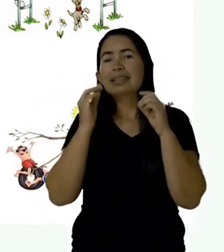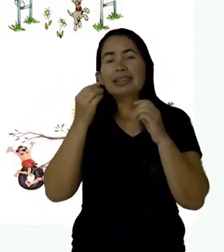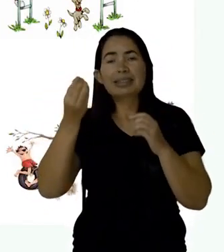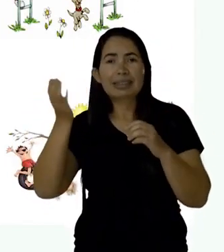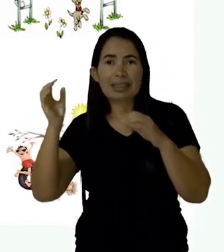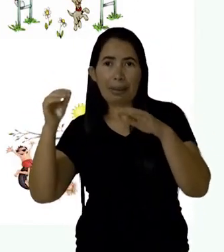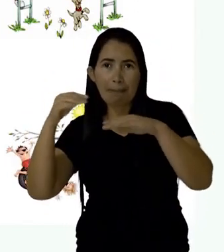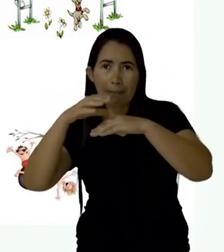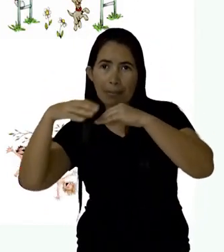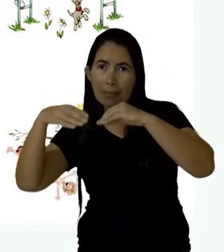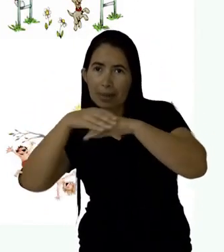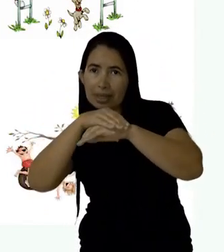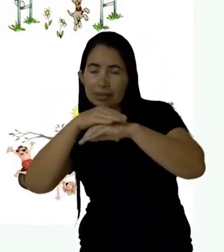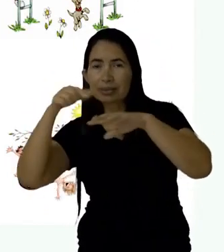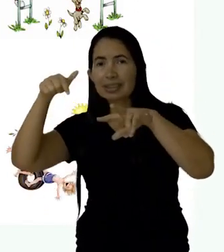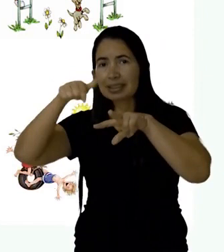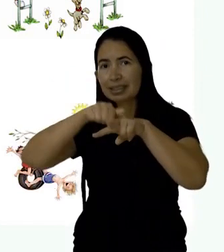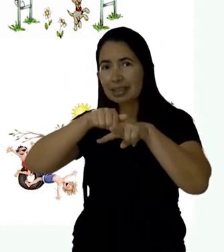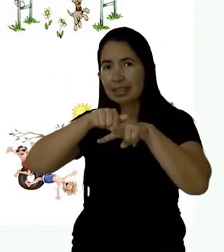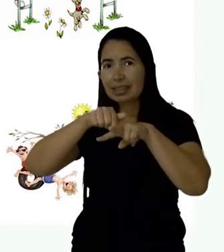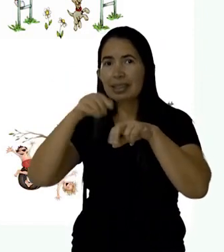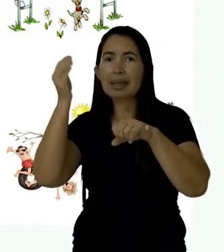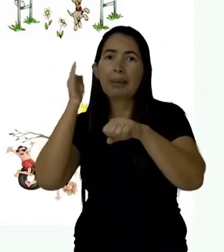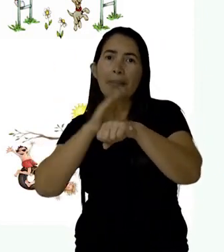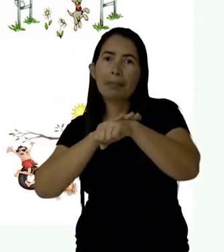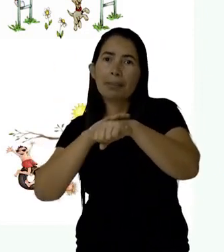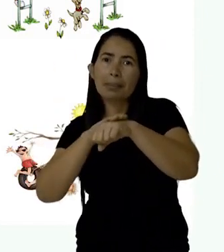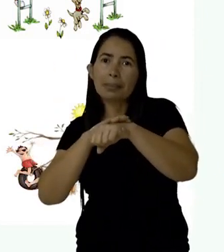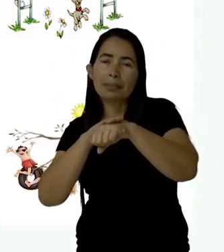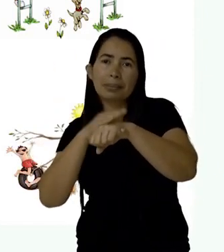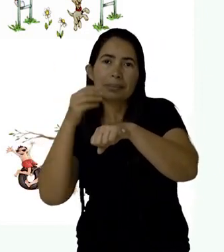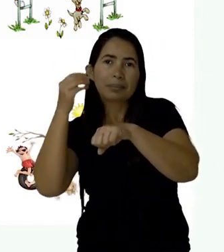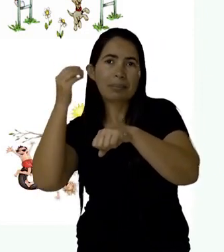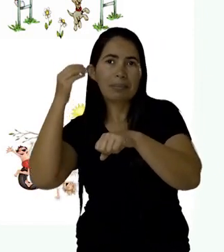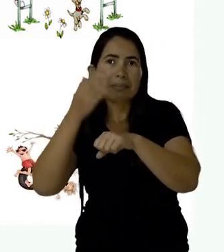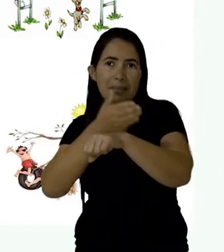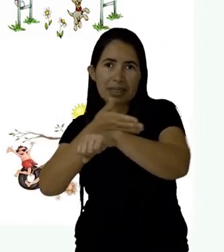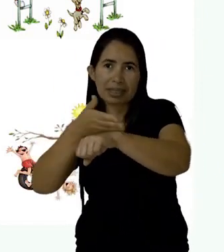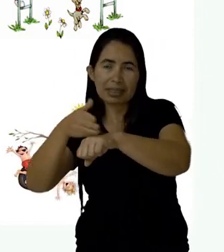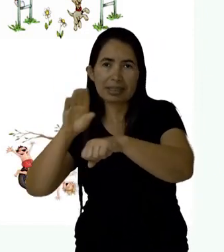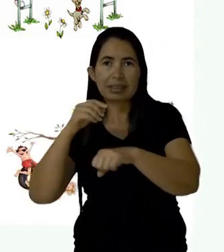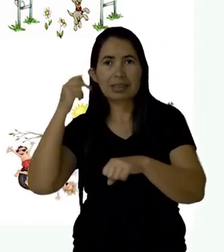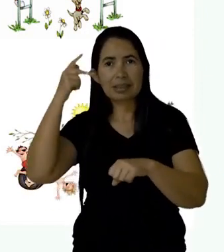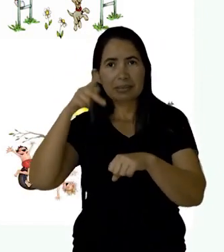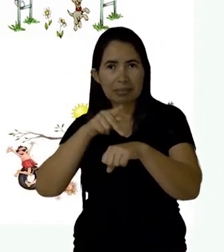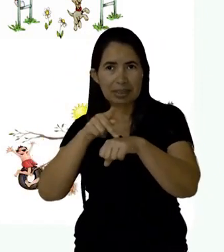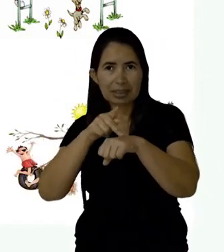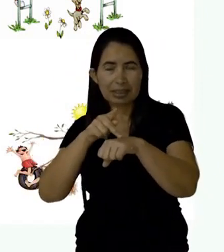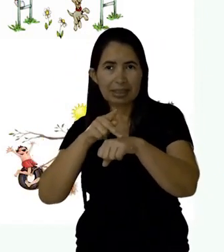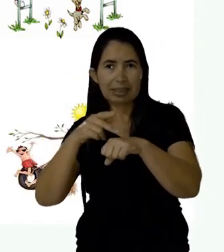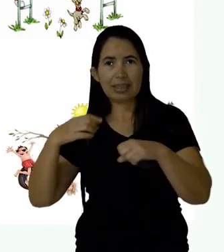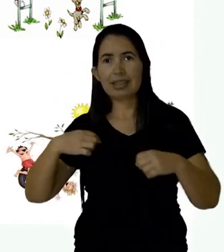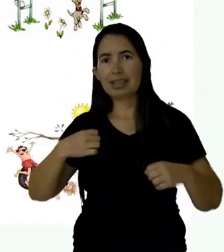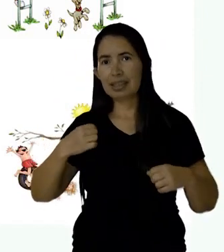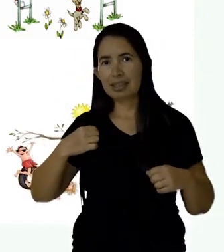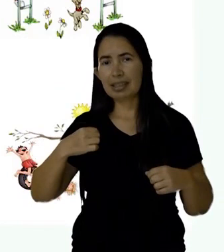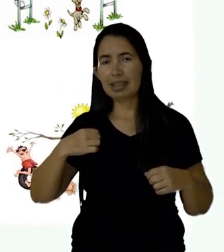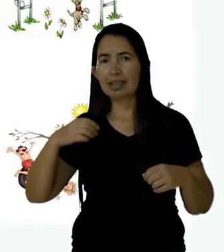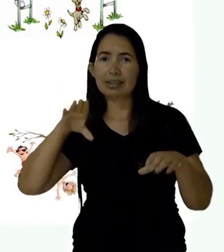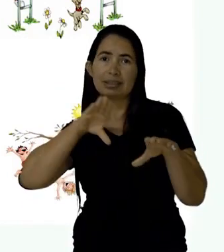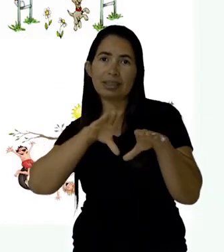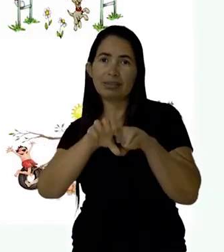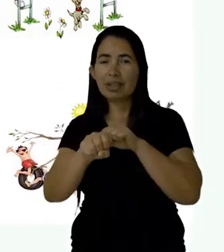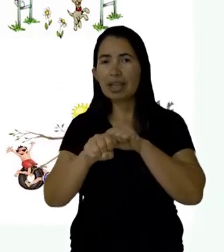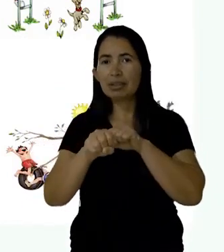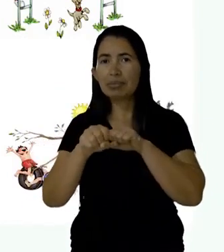sapato ou chinela. Seja branca ou seja preta. De seda ou de camiseta. Com